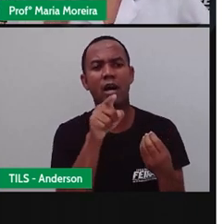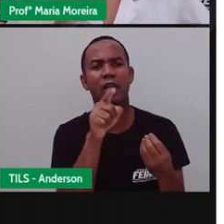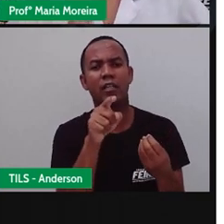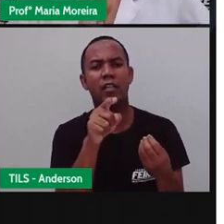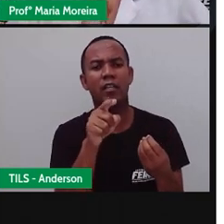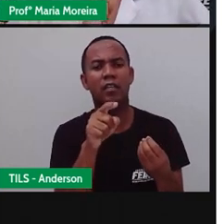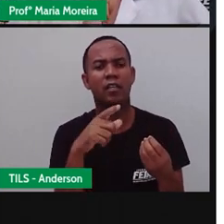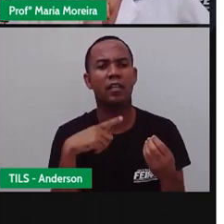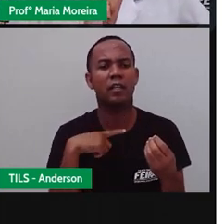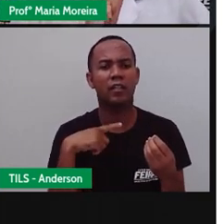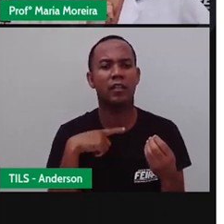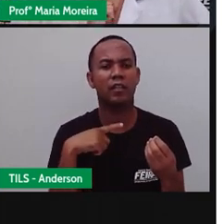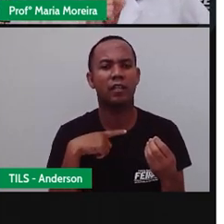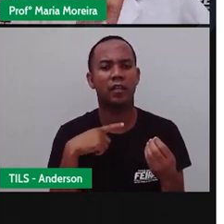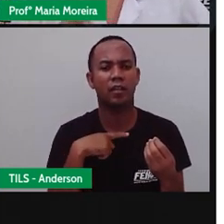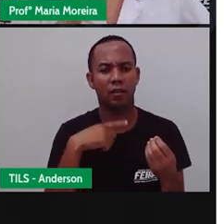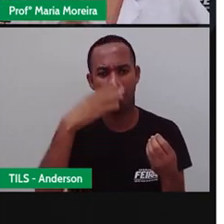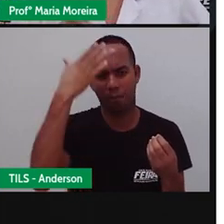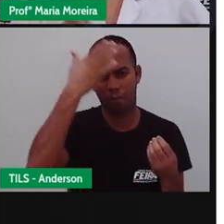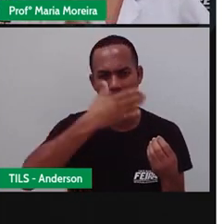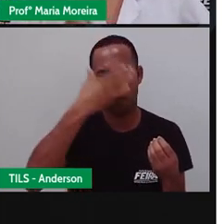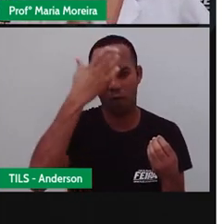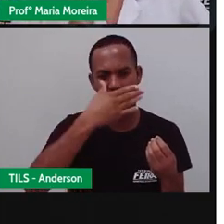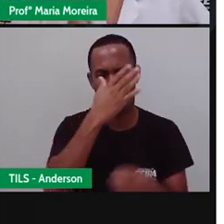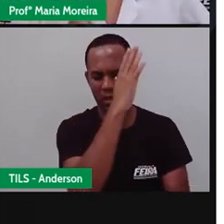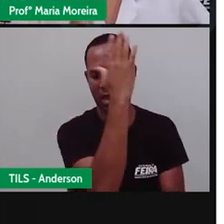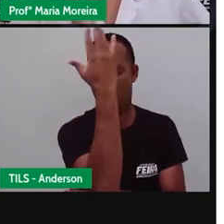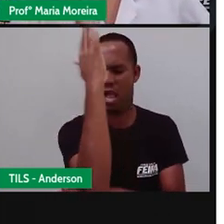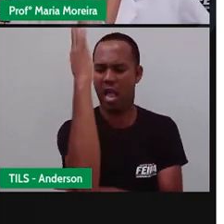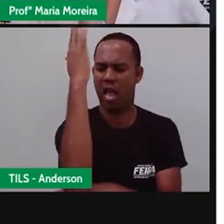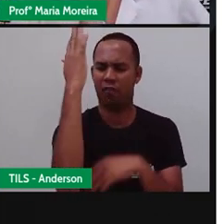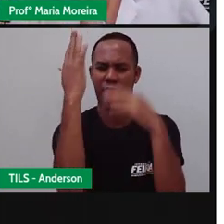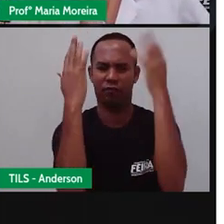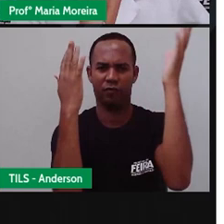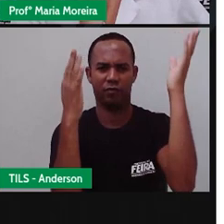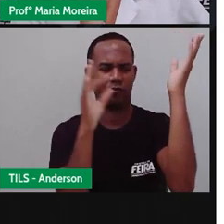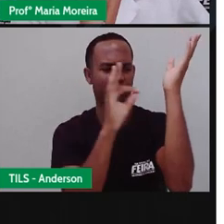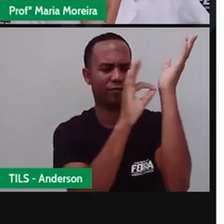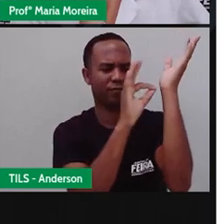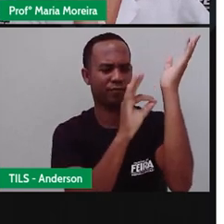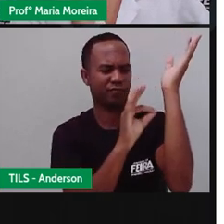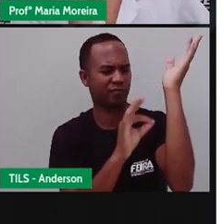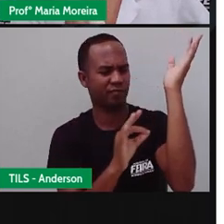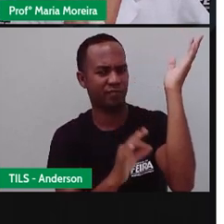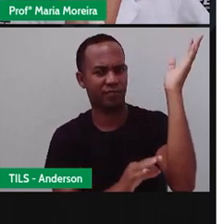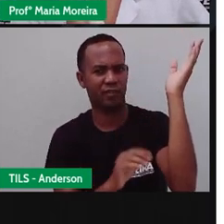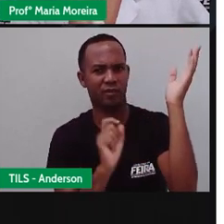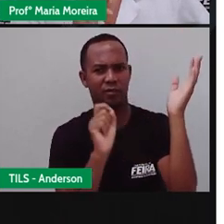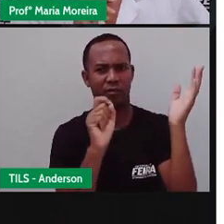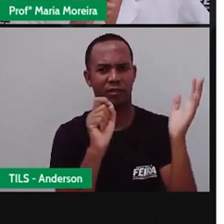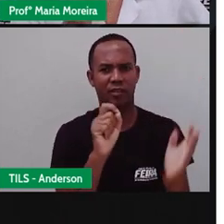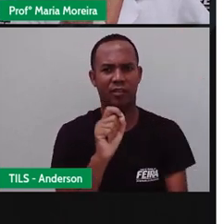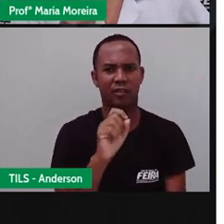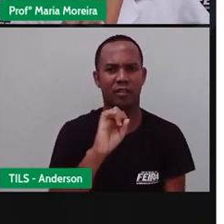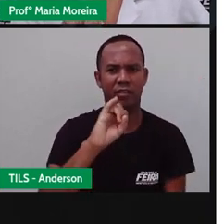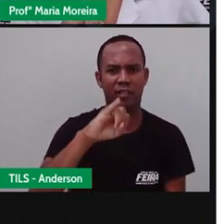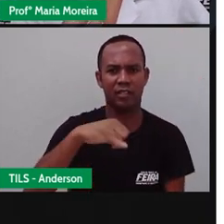você tem a prova disso. Ali está uma jabuticabeira enorme,